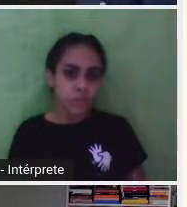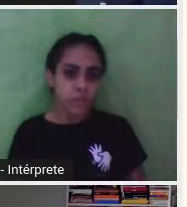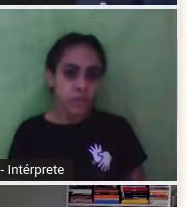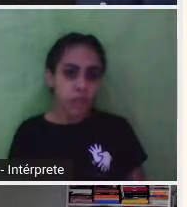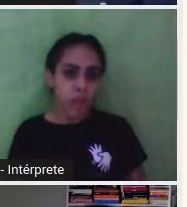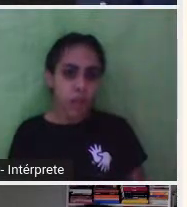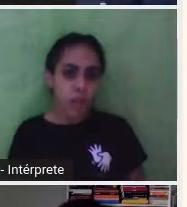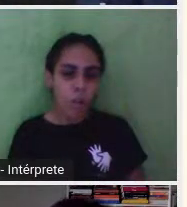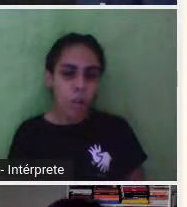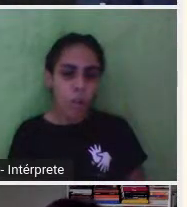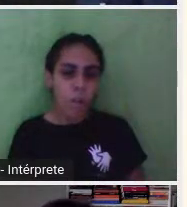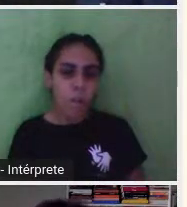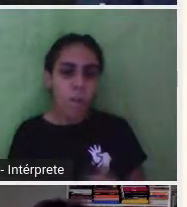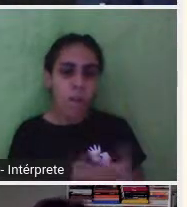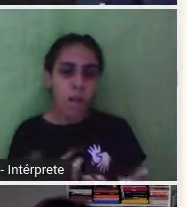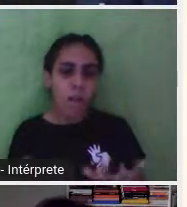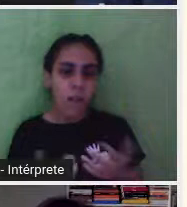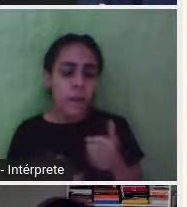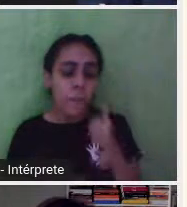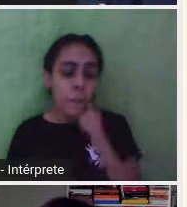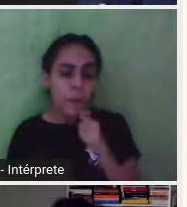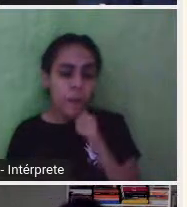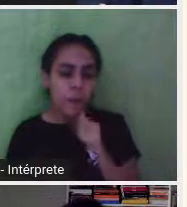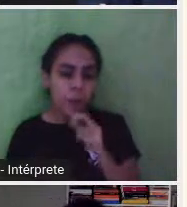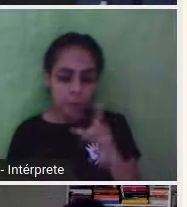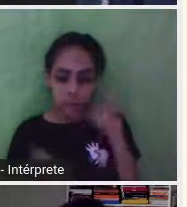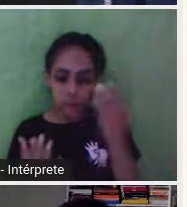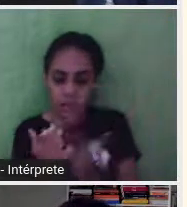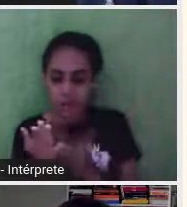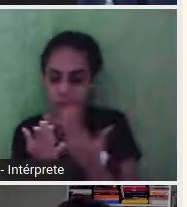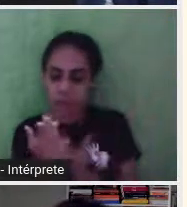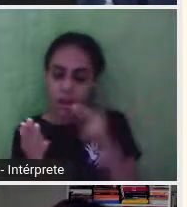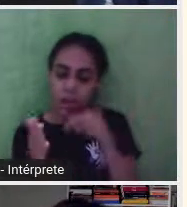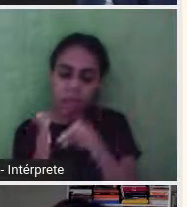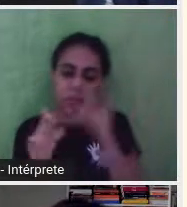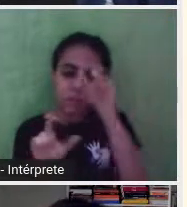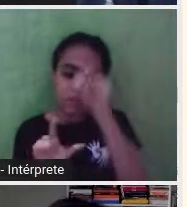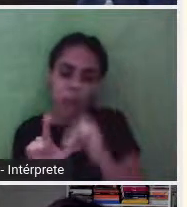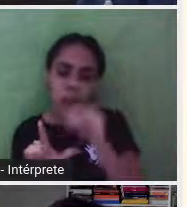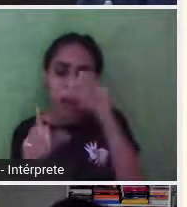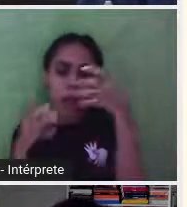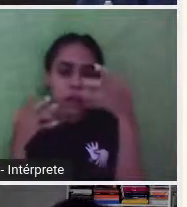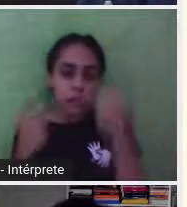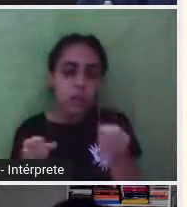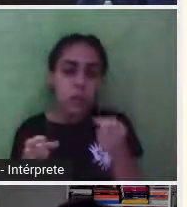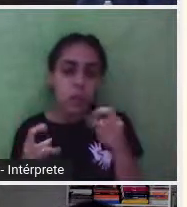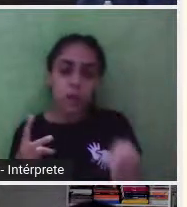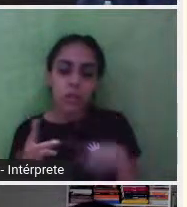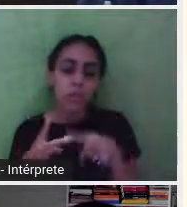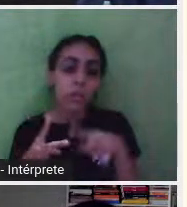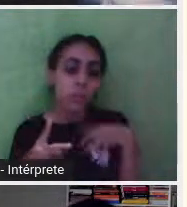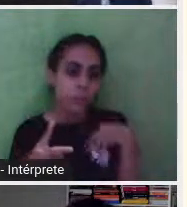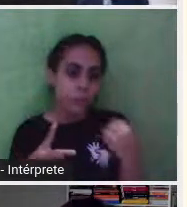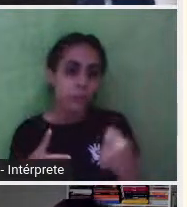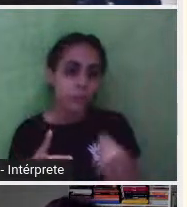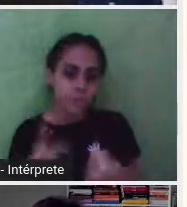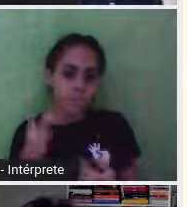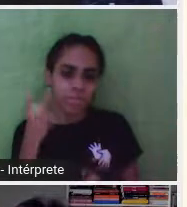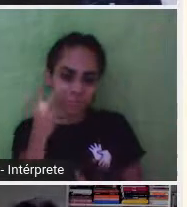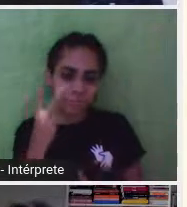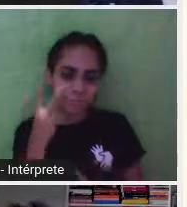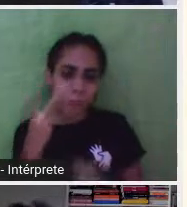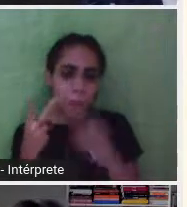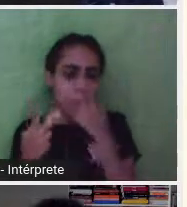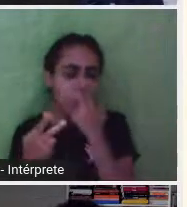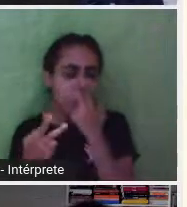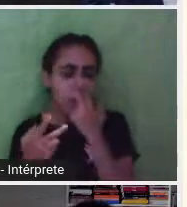cedeu a essa pressão e acabou tendo uma segunda filha que aí foi que o negócio desandou porque ela não conseguia dar conta nem de uma